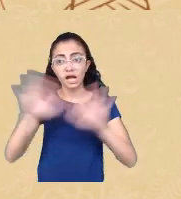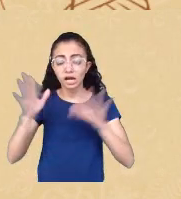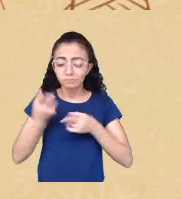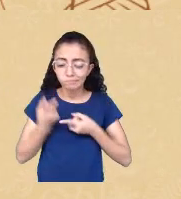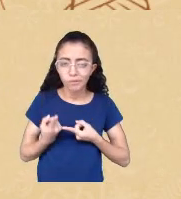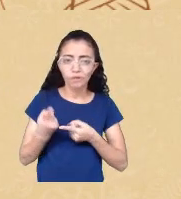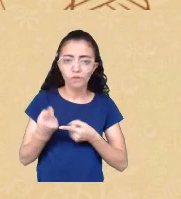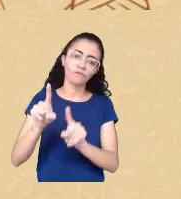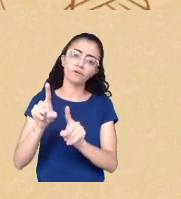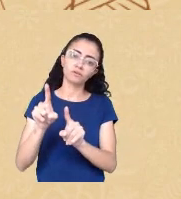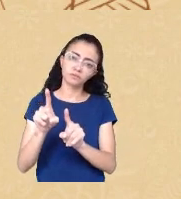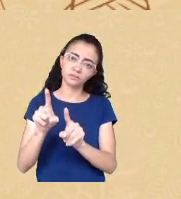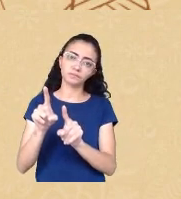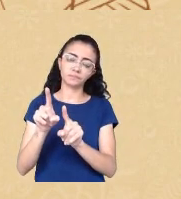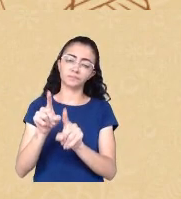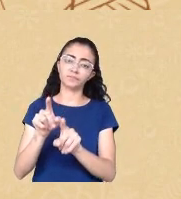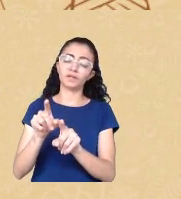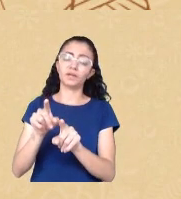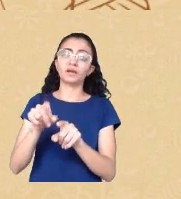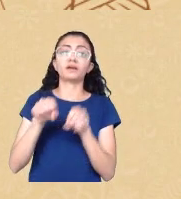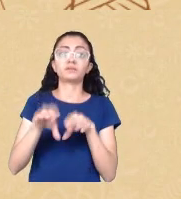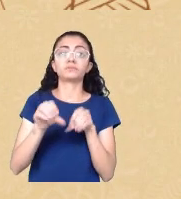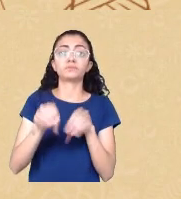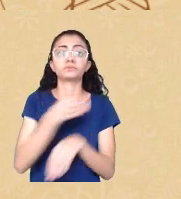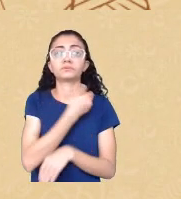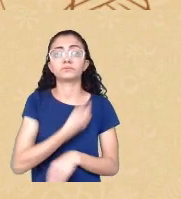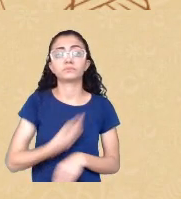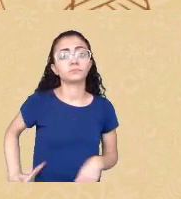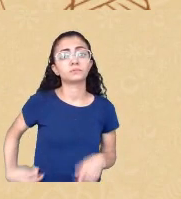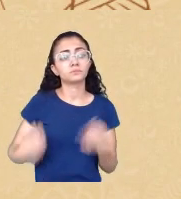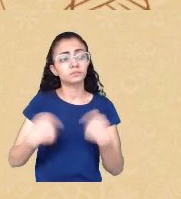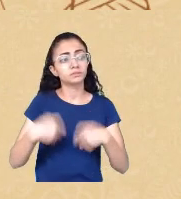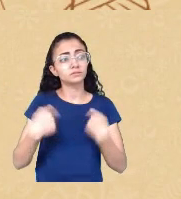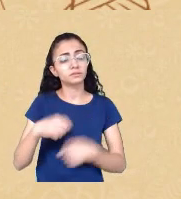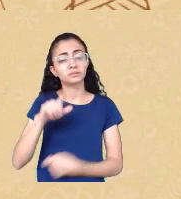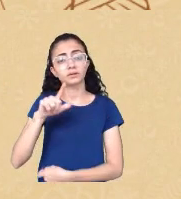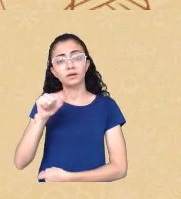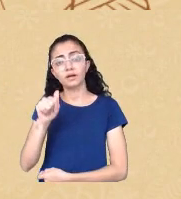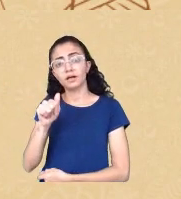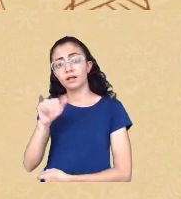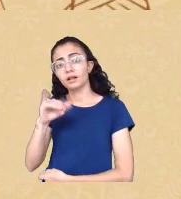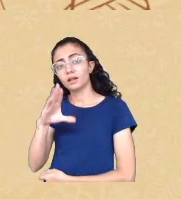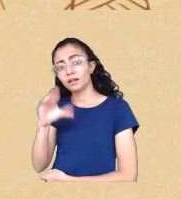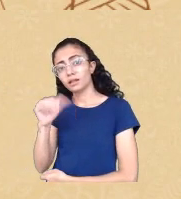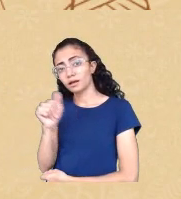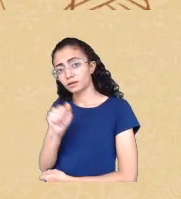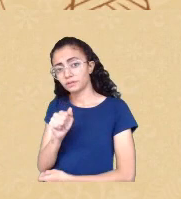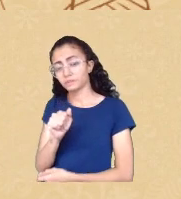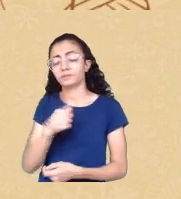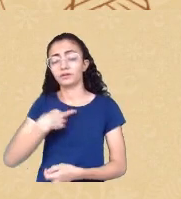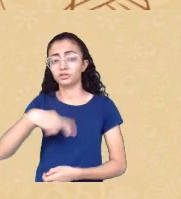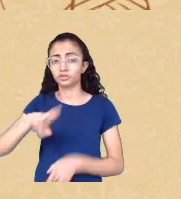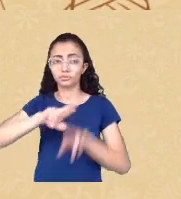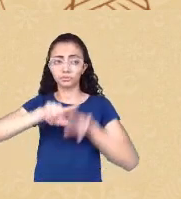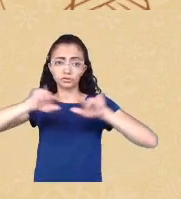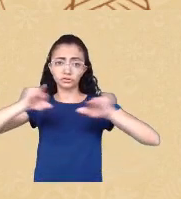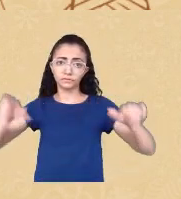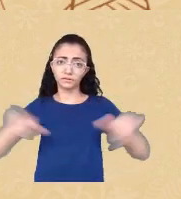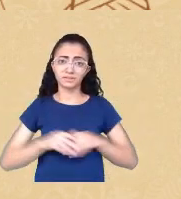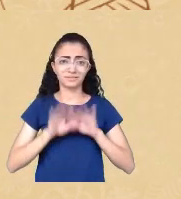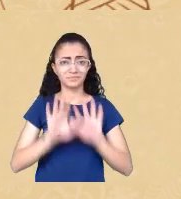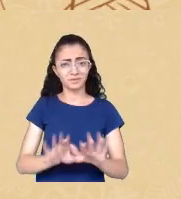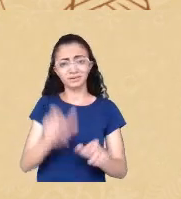a educação pública ela deve ser laica mas as pessoas não são e o que é pior ainda as pessoas